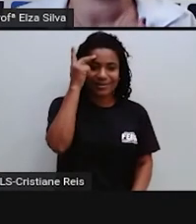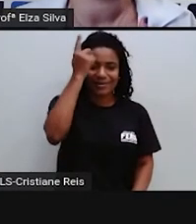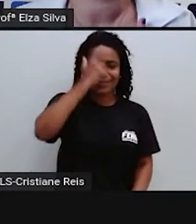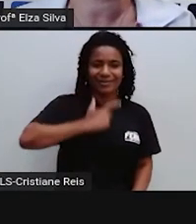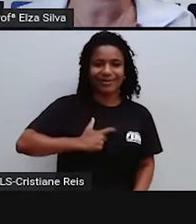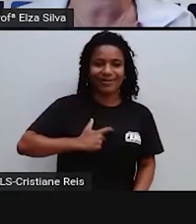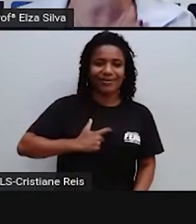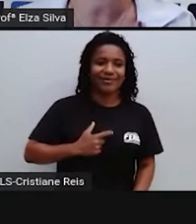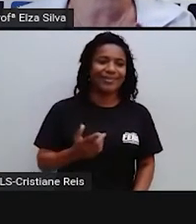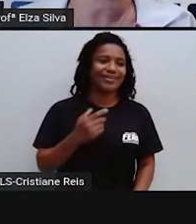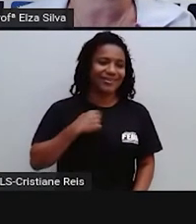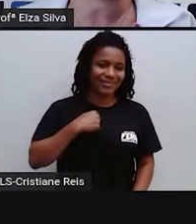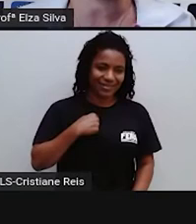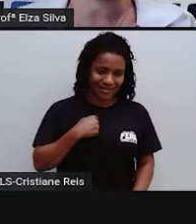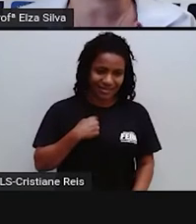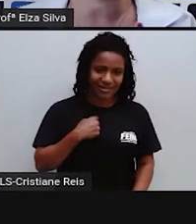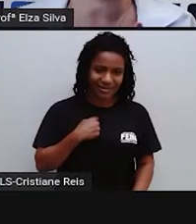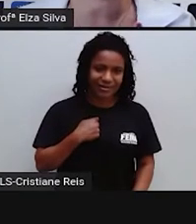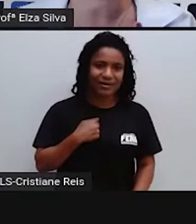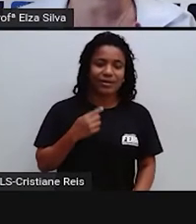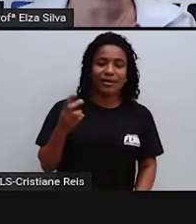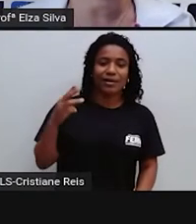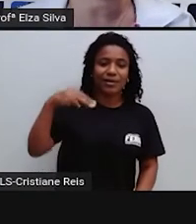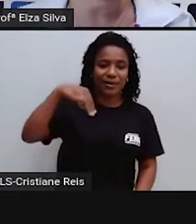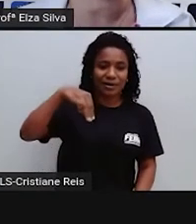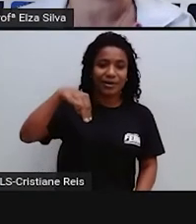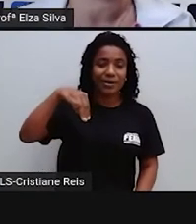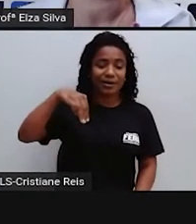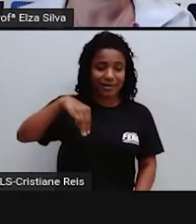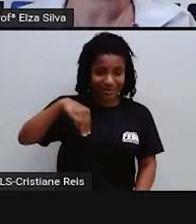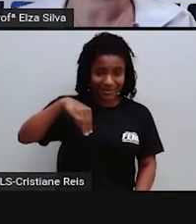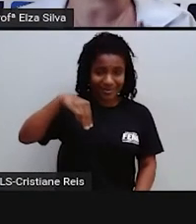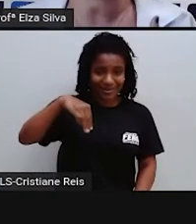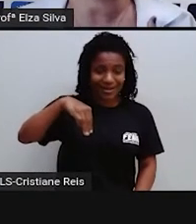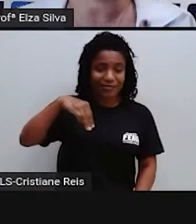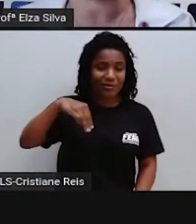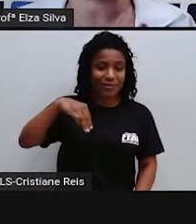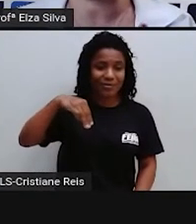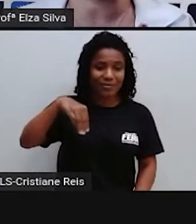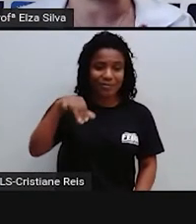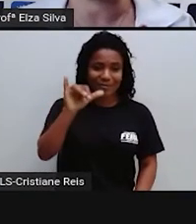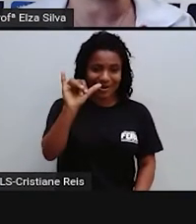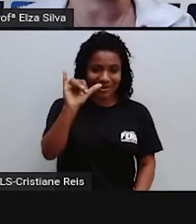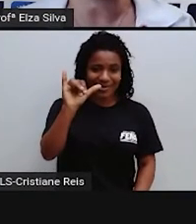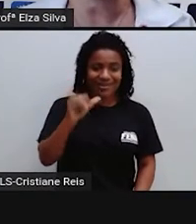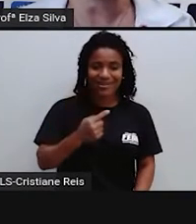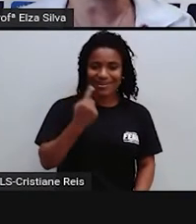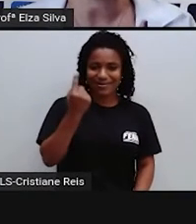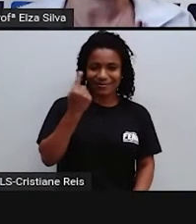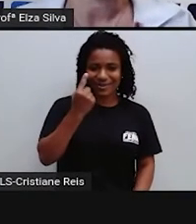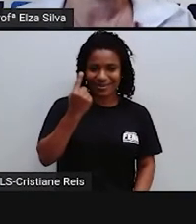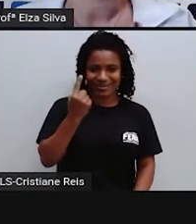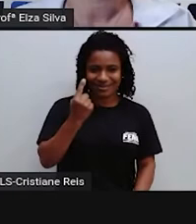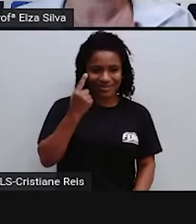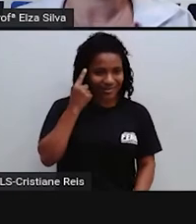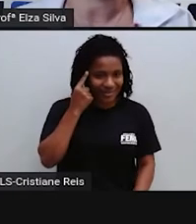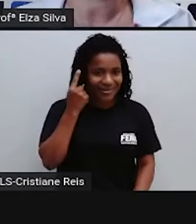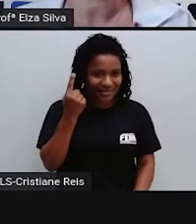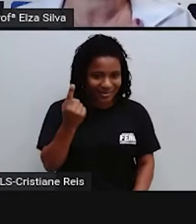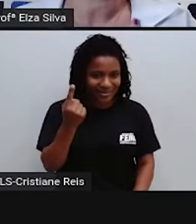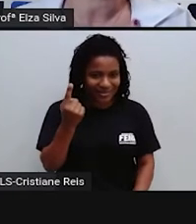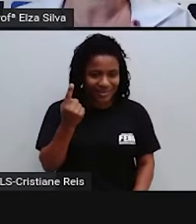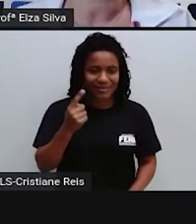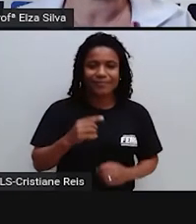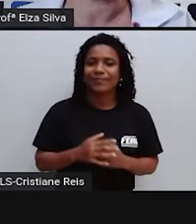Minha segunda Parada no Brasil Foi em Salvador Então my É primeira pessoa Then